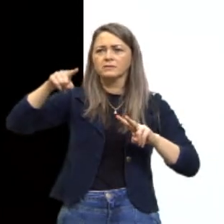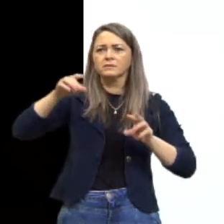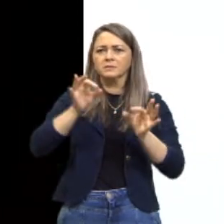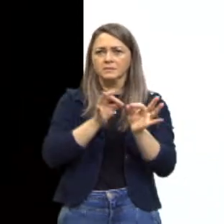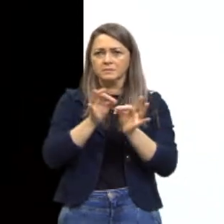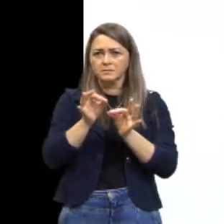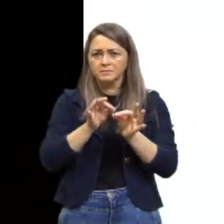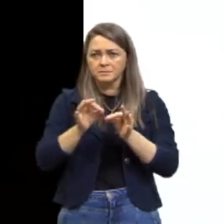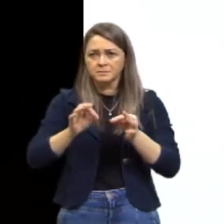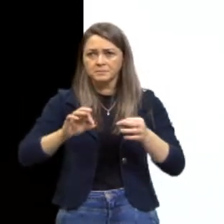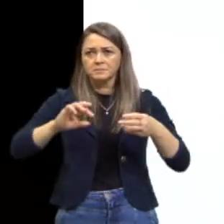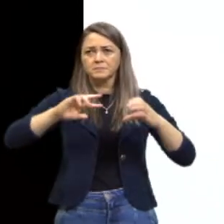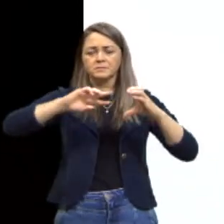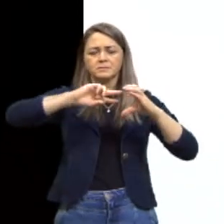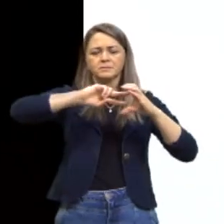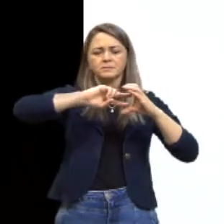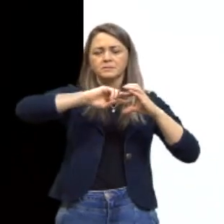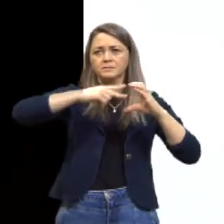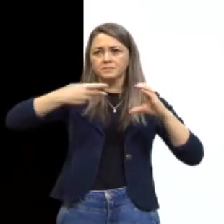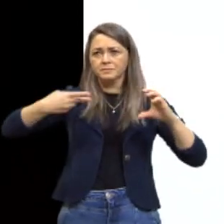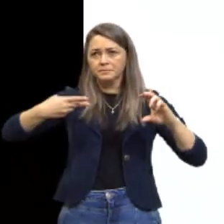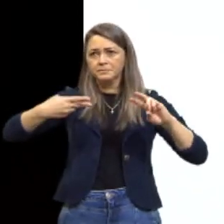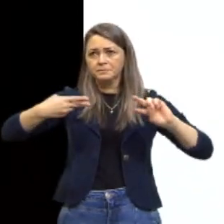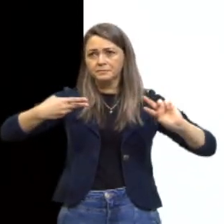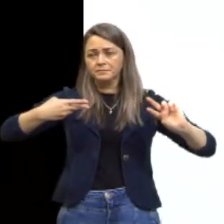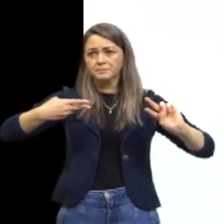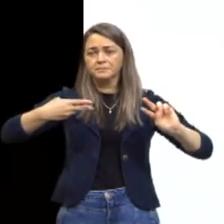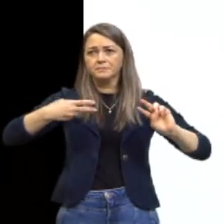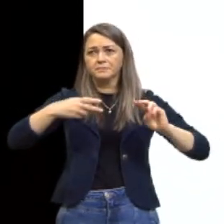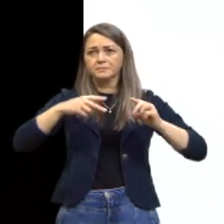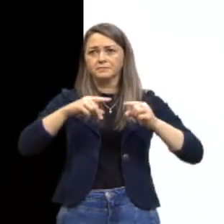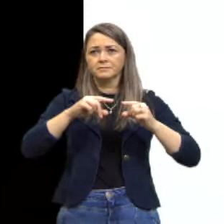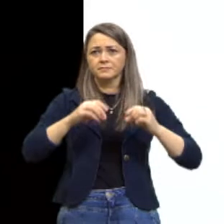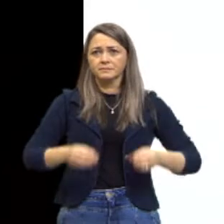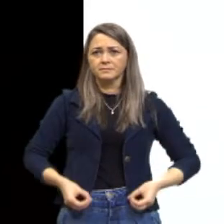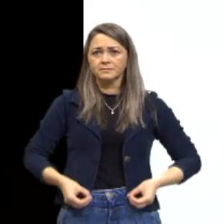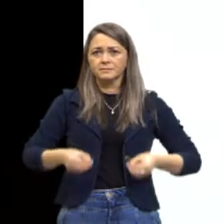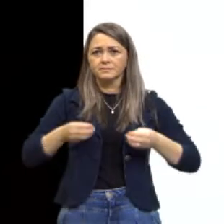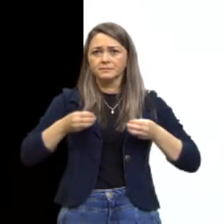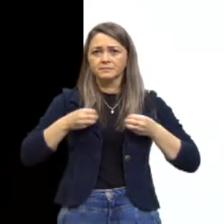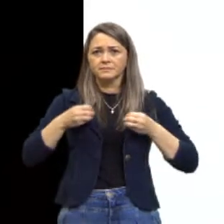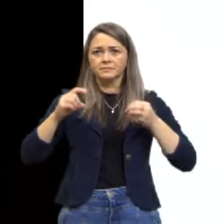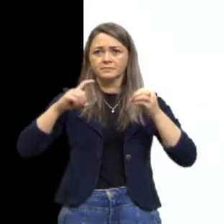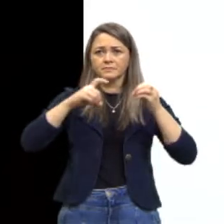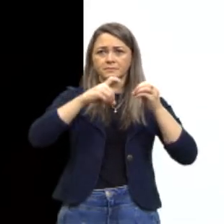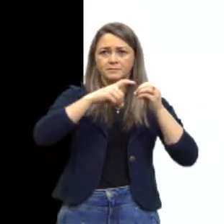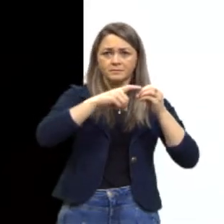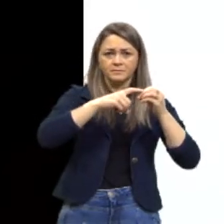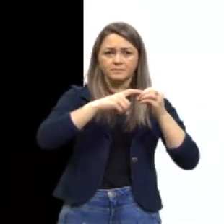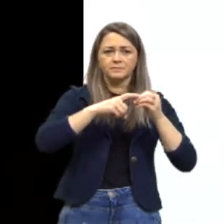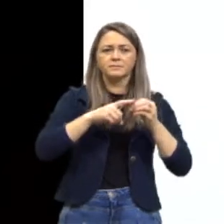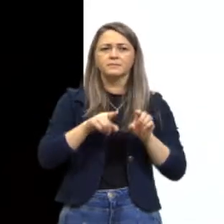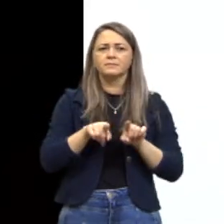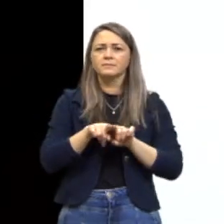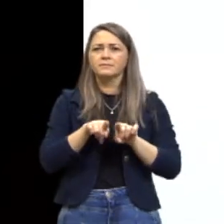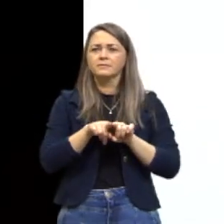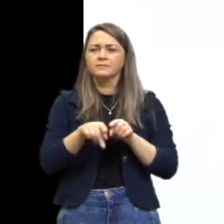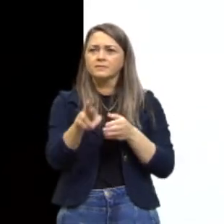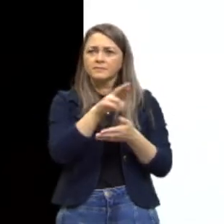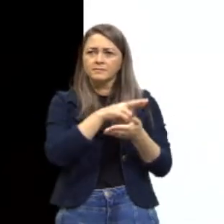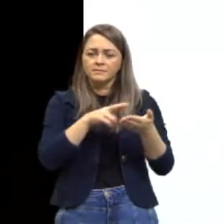vocês, inclusive, encontrem em questões, em redações de Enem,